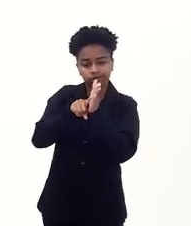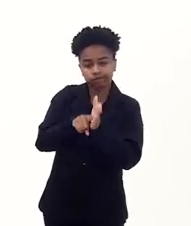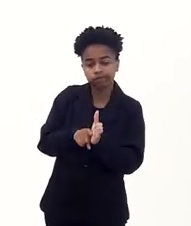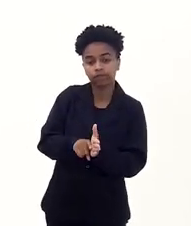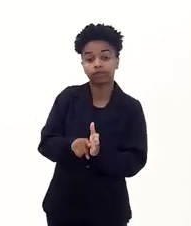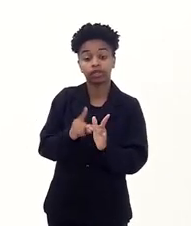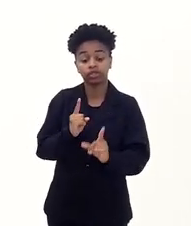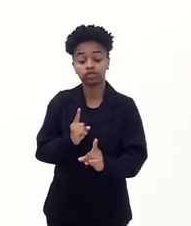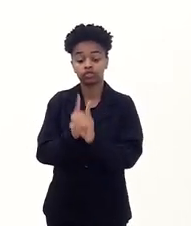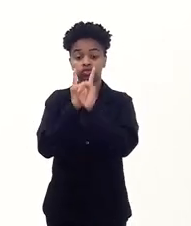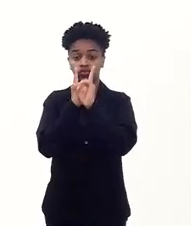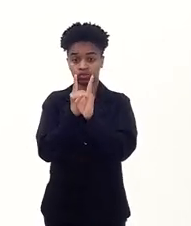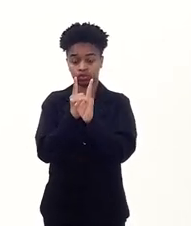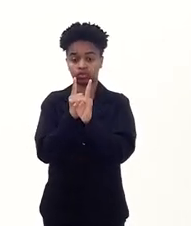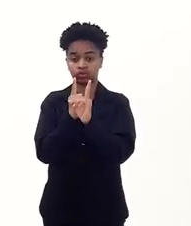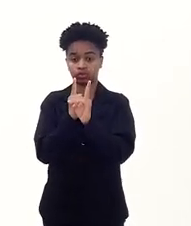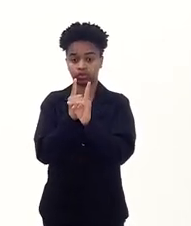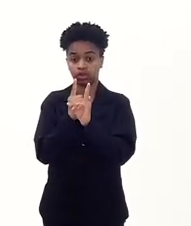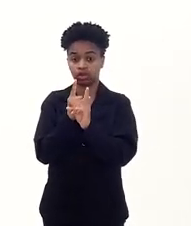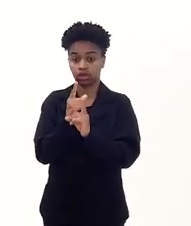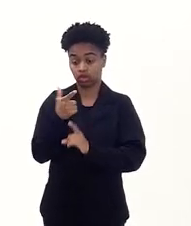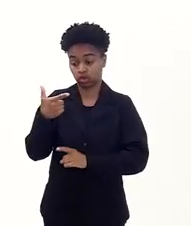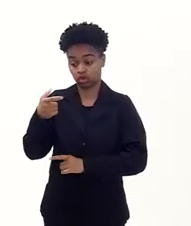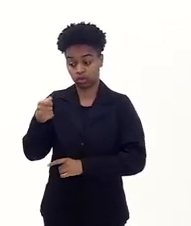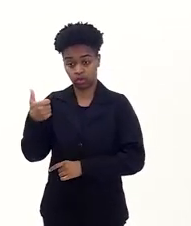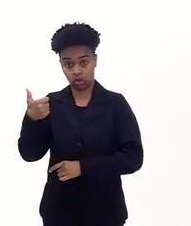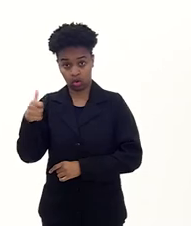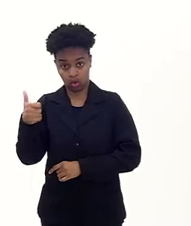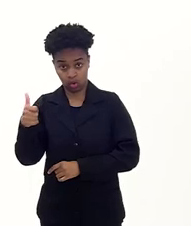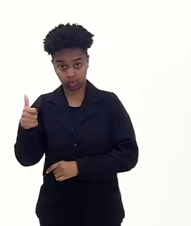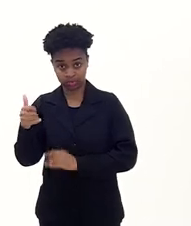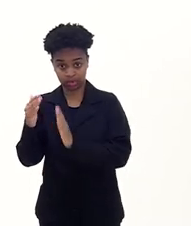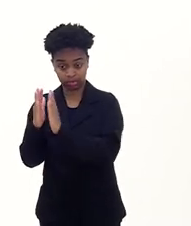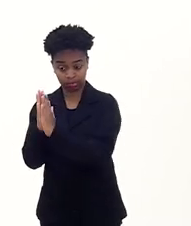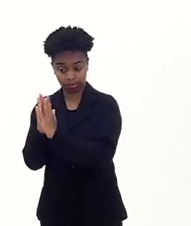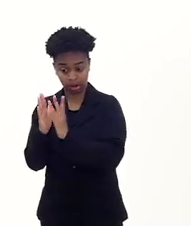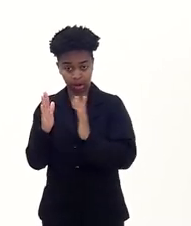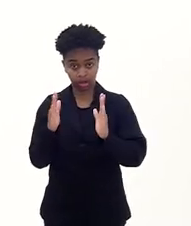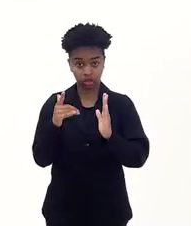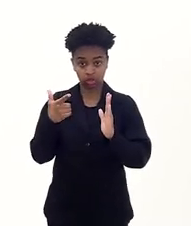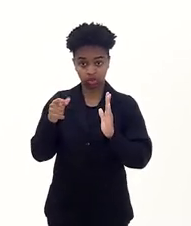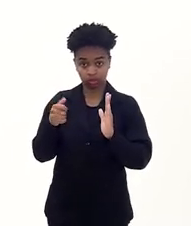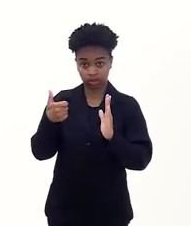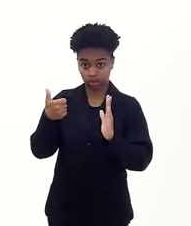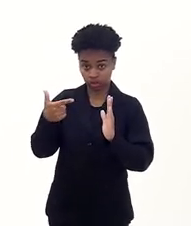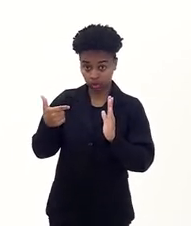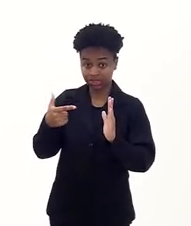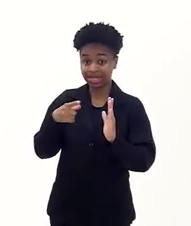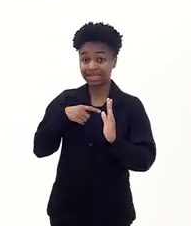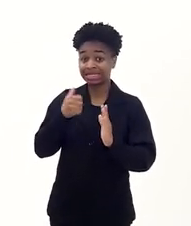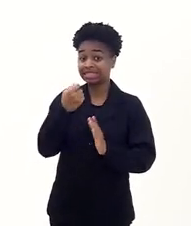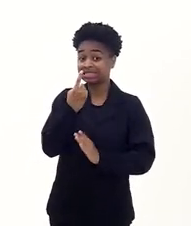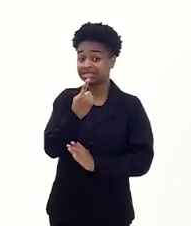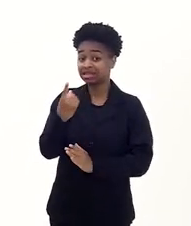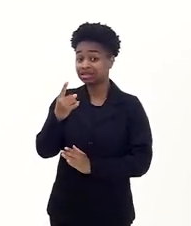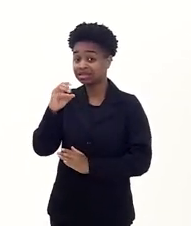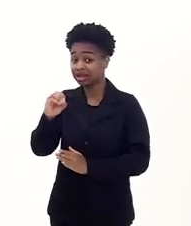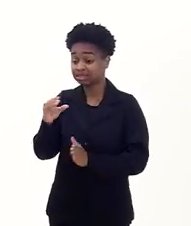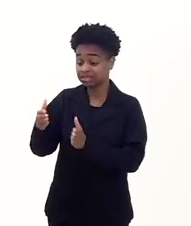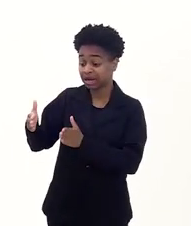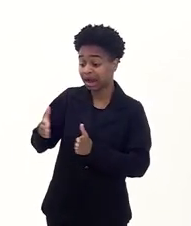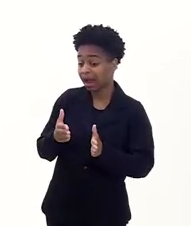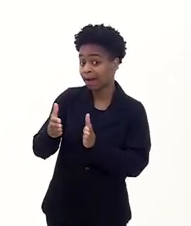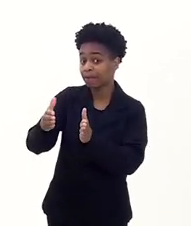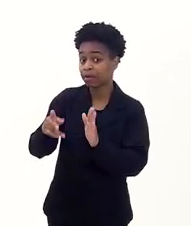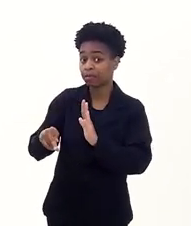Ele identificou, de 2011 a 2012, 110 rotas de tráfico interno